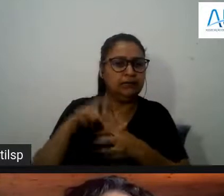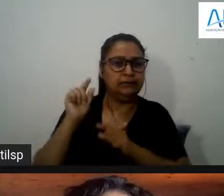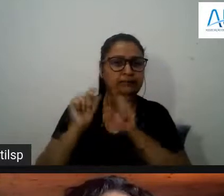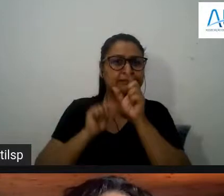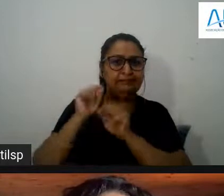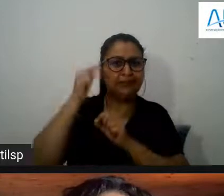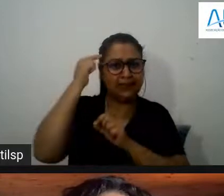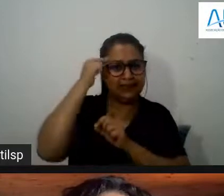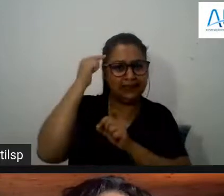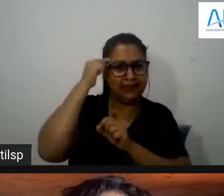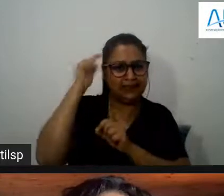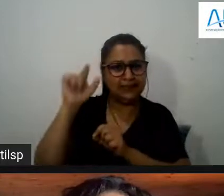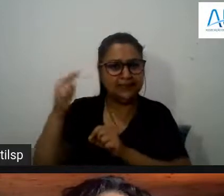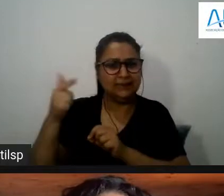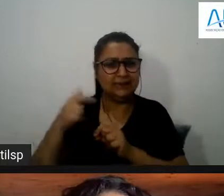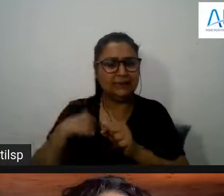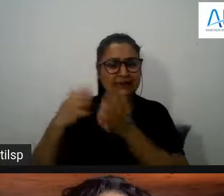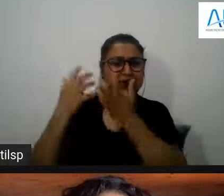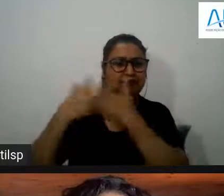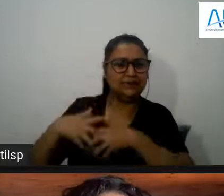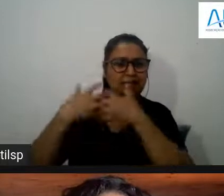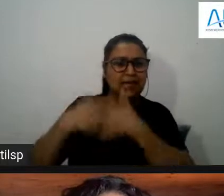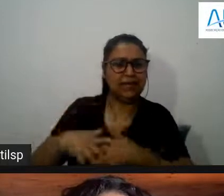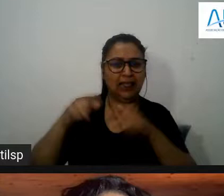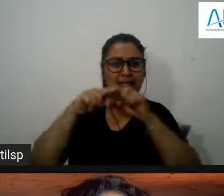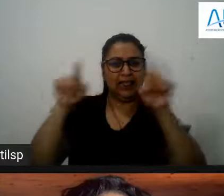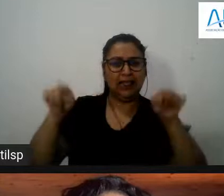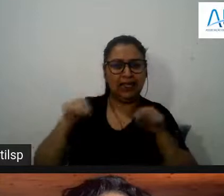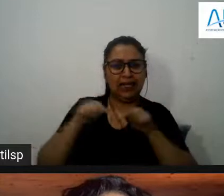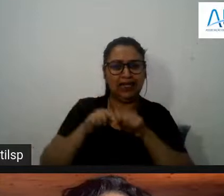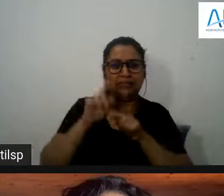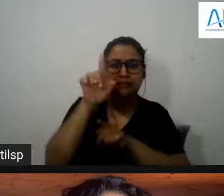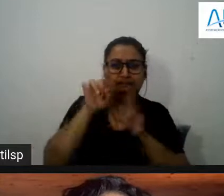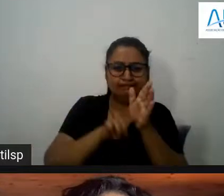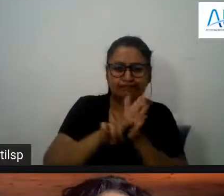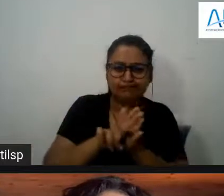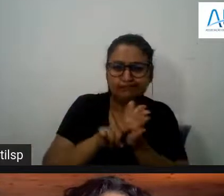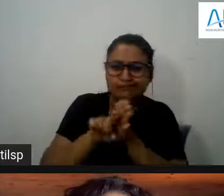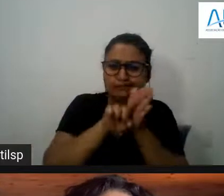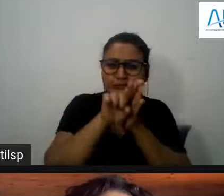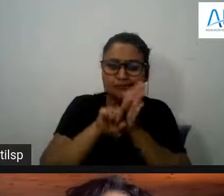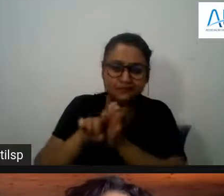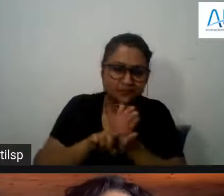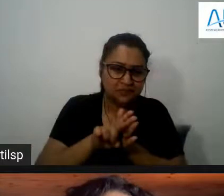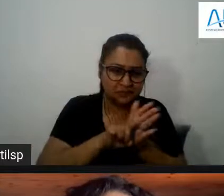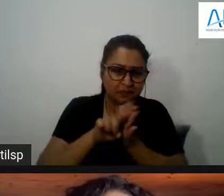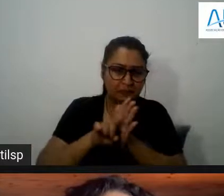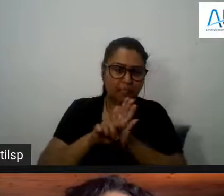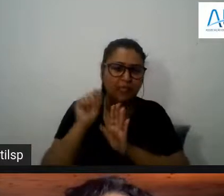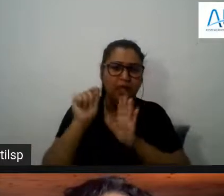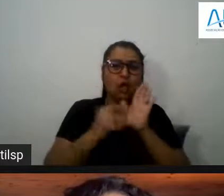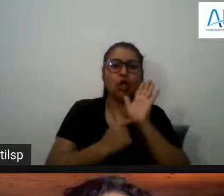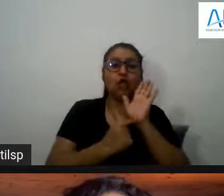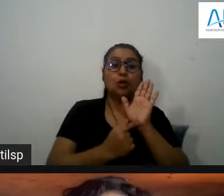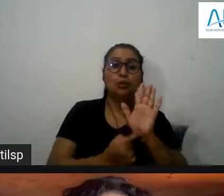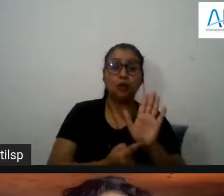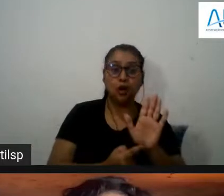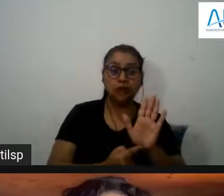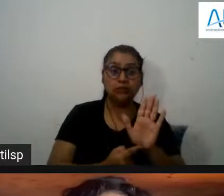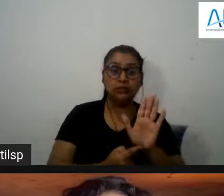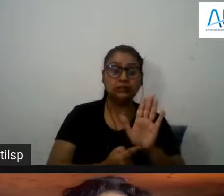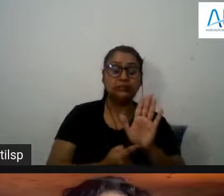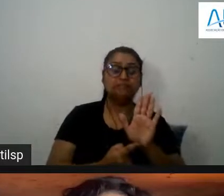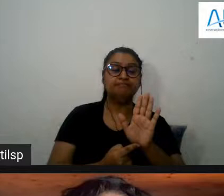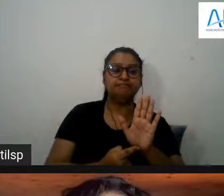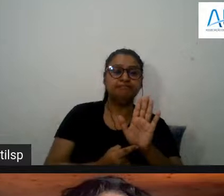pensar em situação de aula pensar enquanto investigadora pensar as implicações disso em sala de aula isto é mais uma